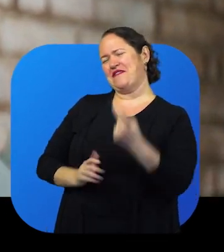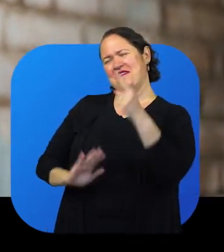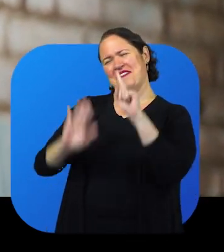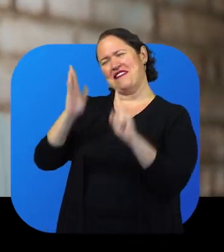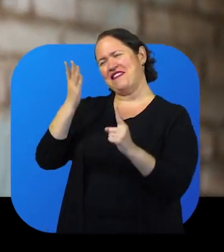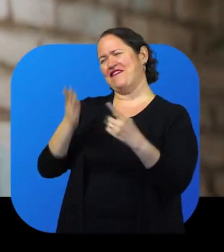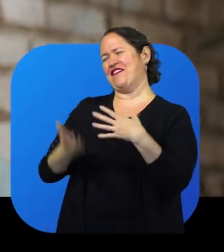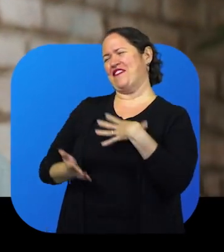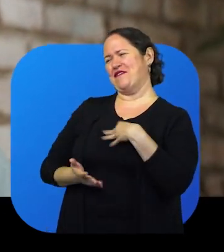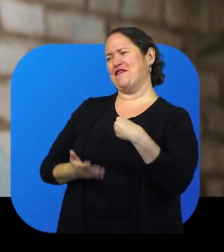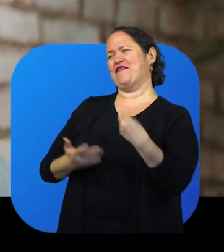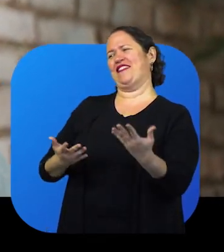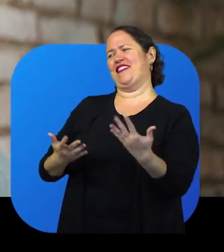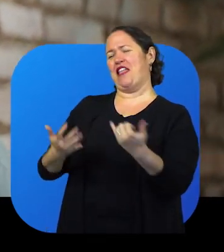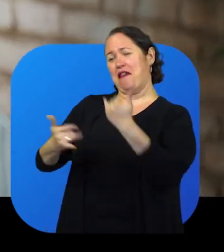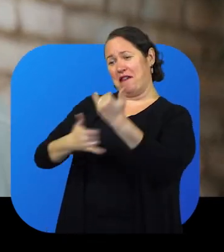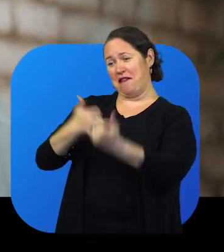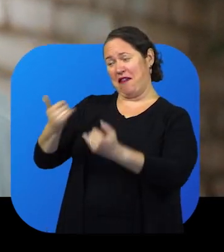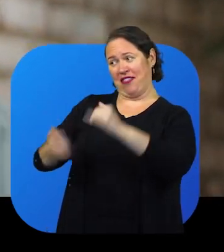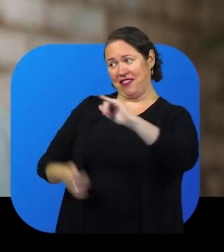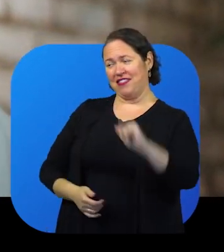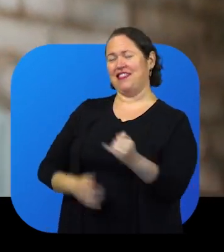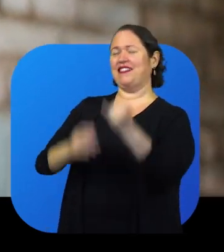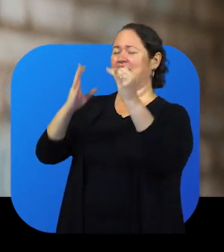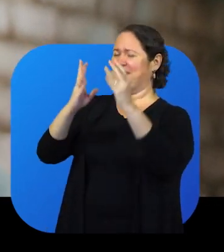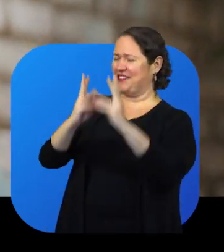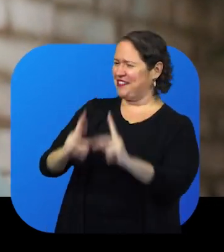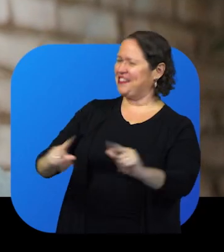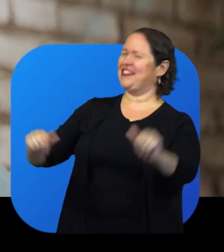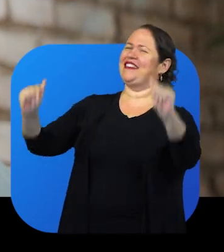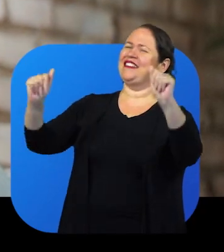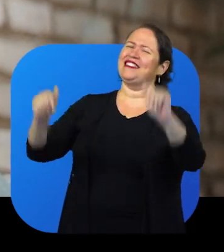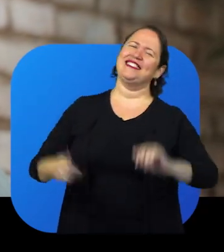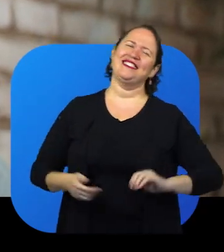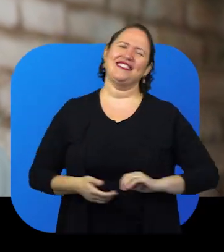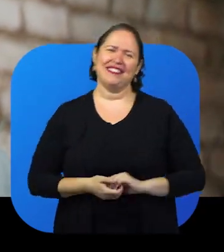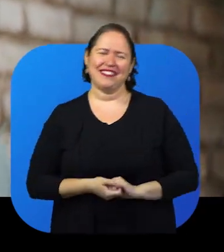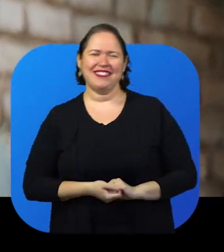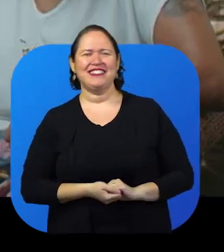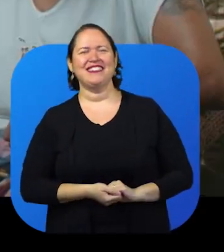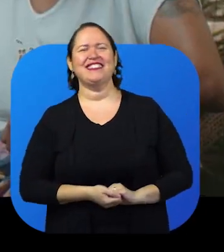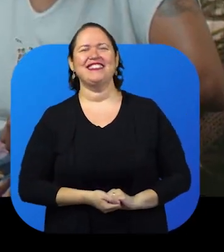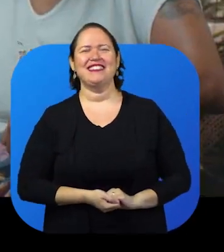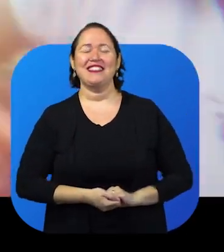Isso é carnaval, meu filho. Só passa brincando.